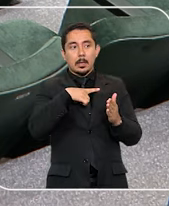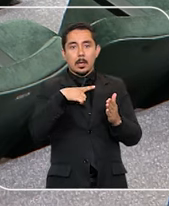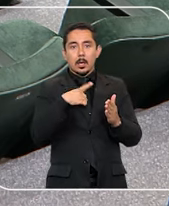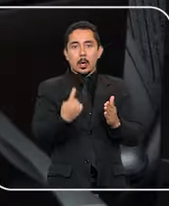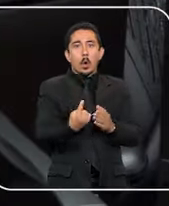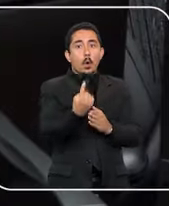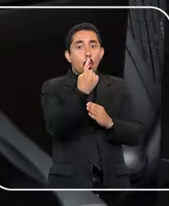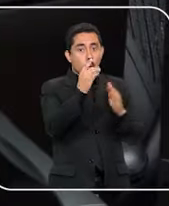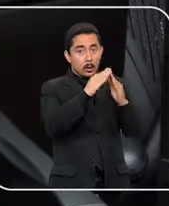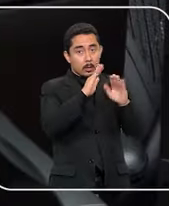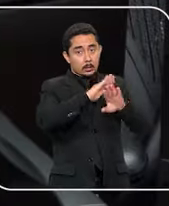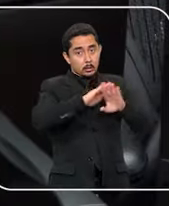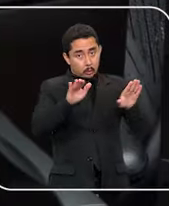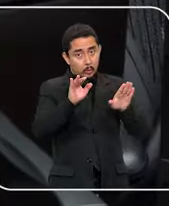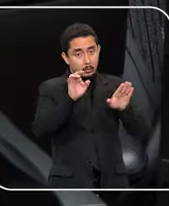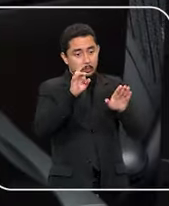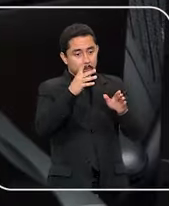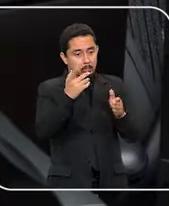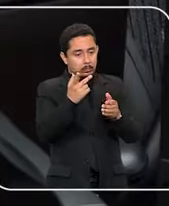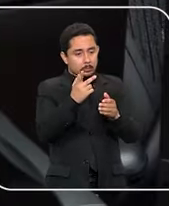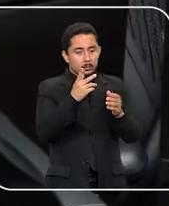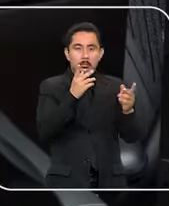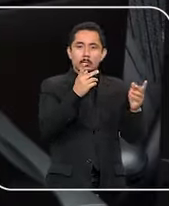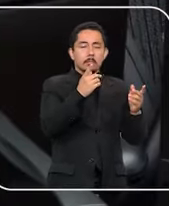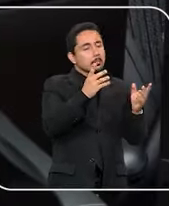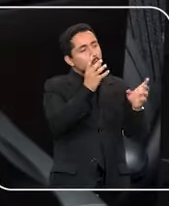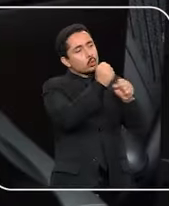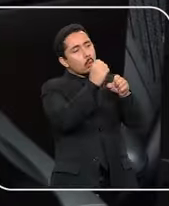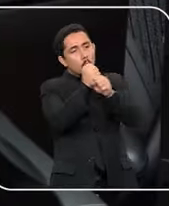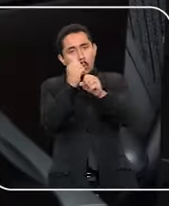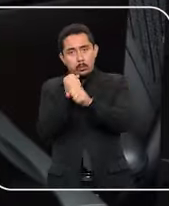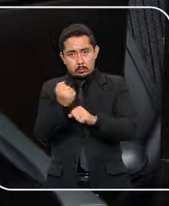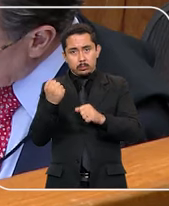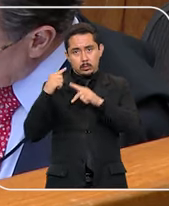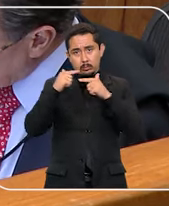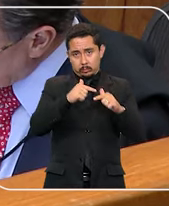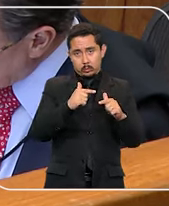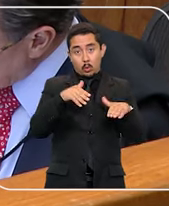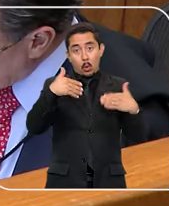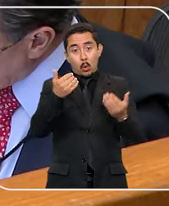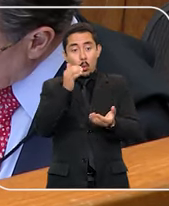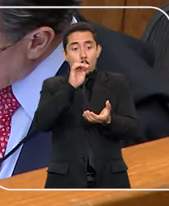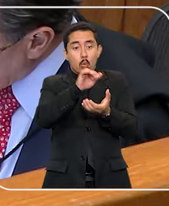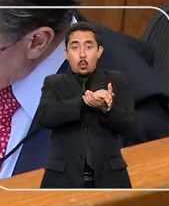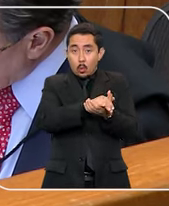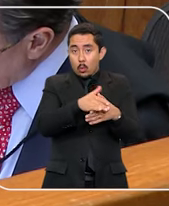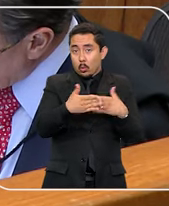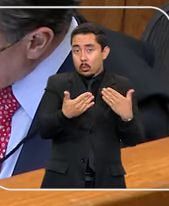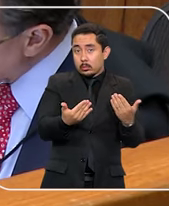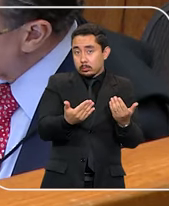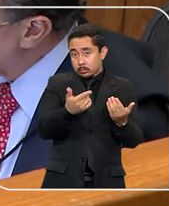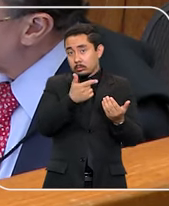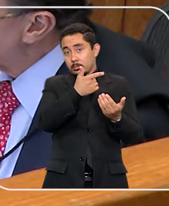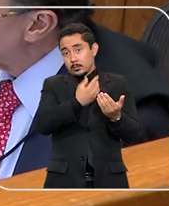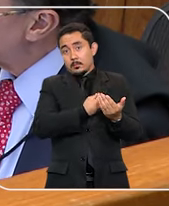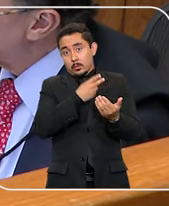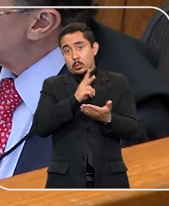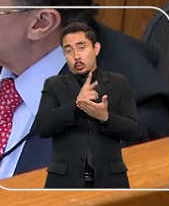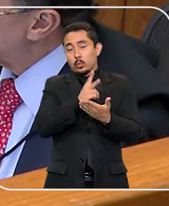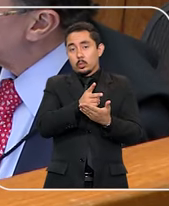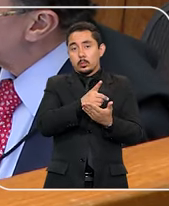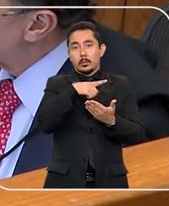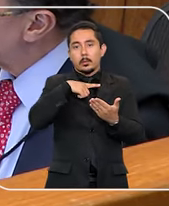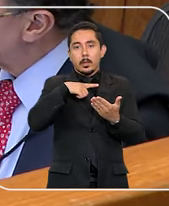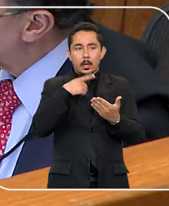quando houver um único imóvel a inventariar entre os descendentes e o cônjuge ou companheiro sobrevivente